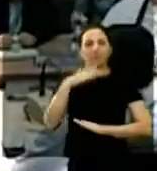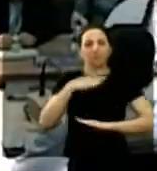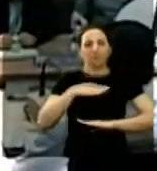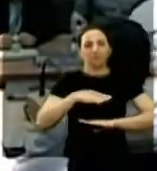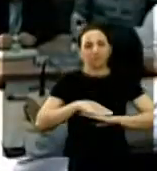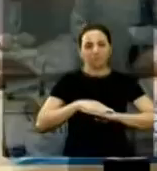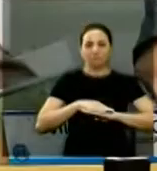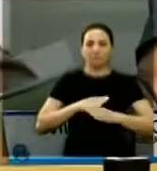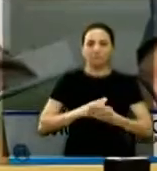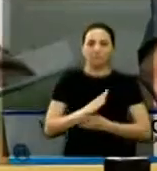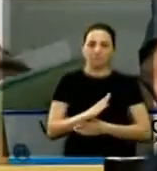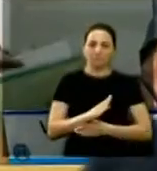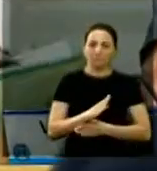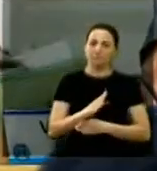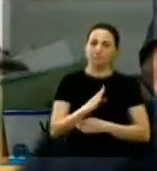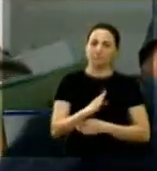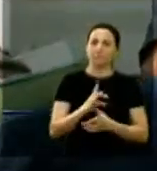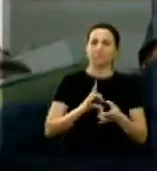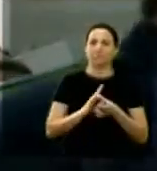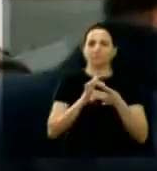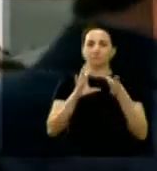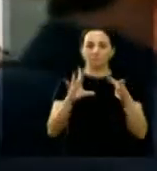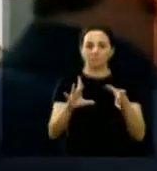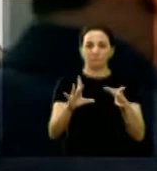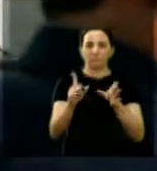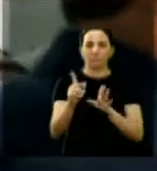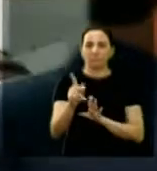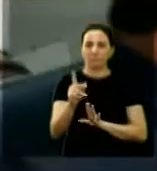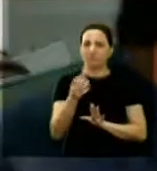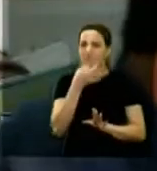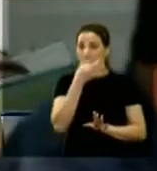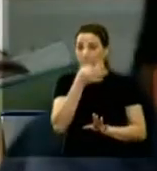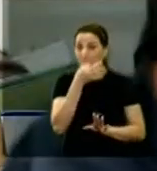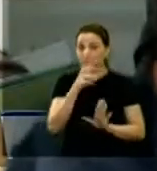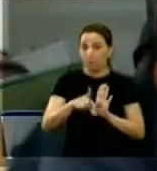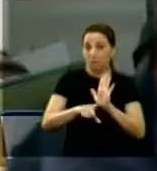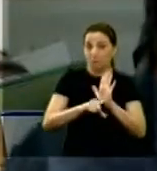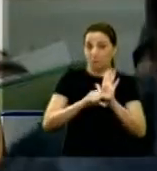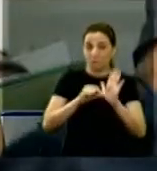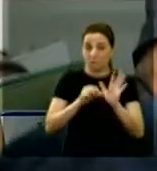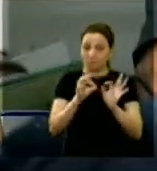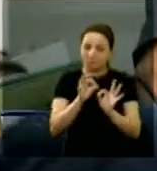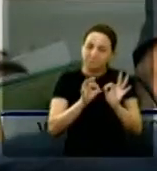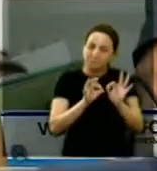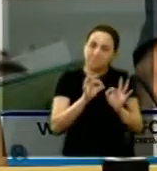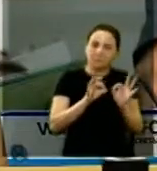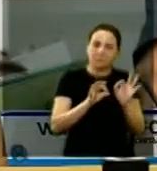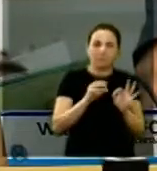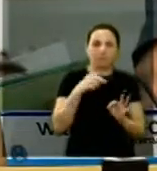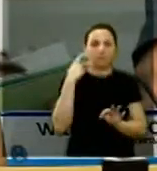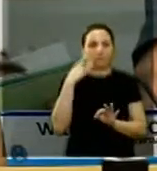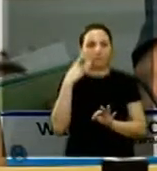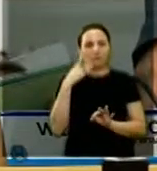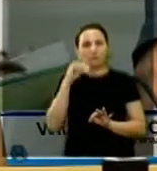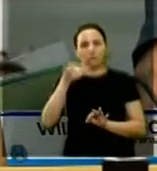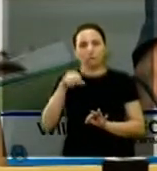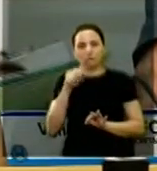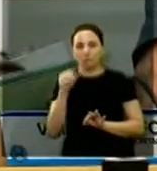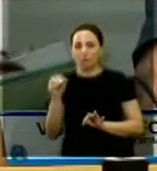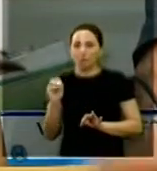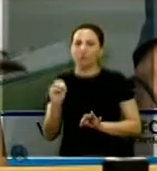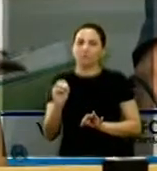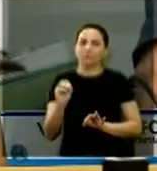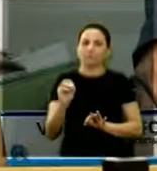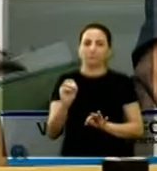estão. Aprovado. Para ser julgado objeto de deliberação, proposta de emenda organizacional do vereador João Farias e outros,